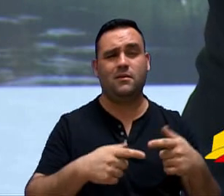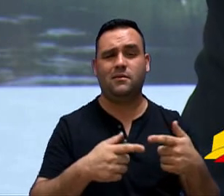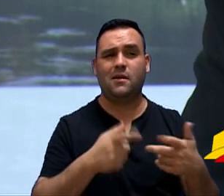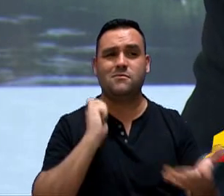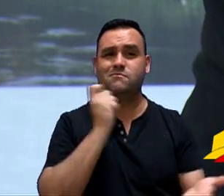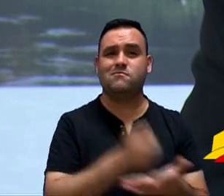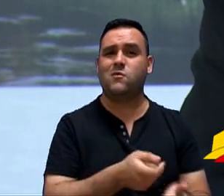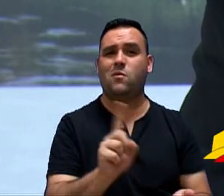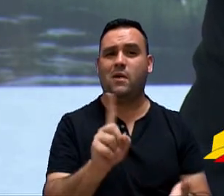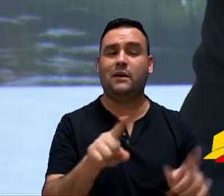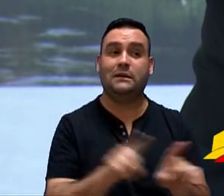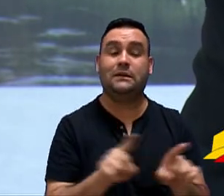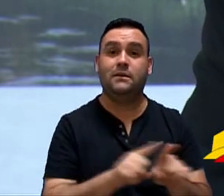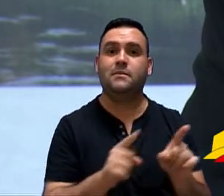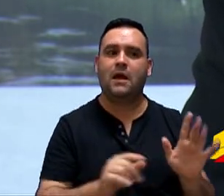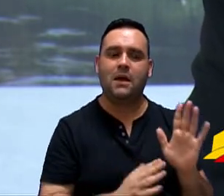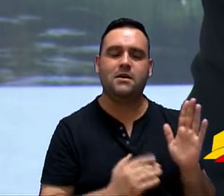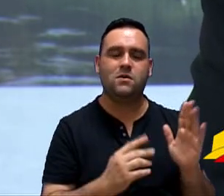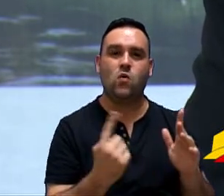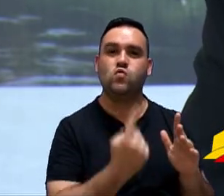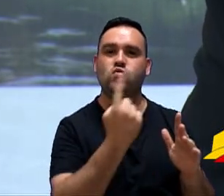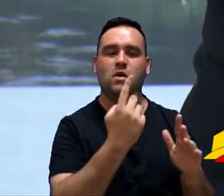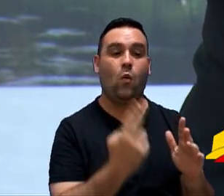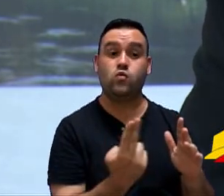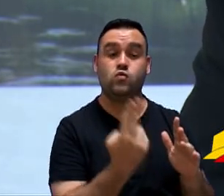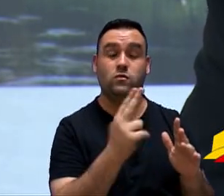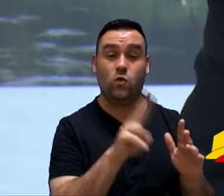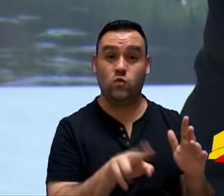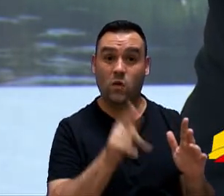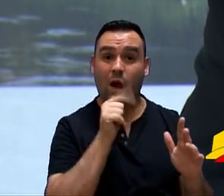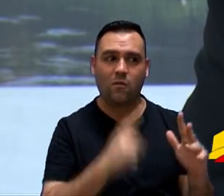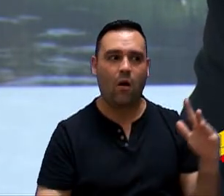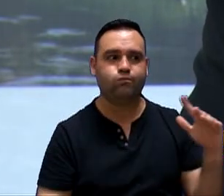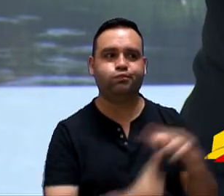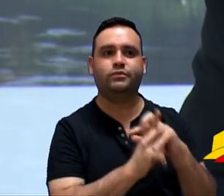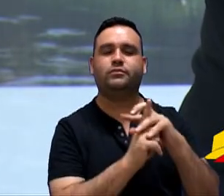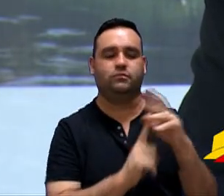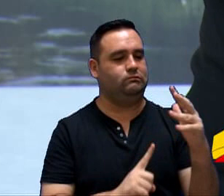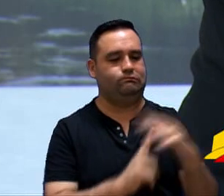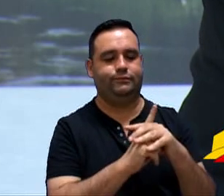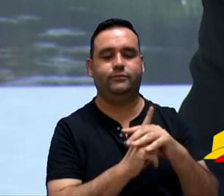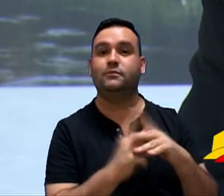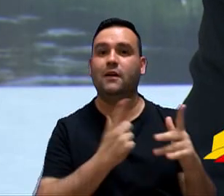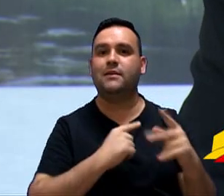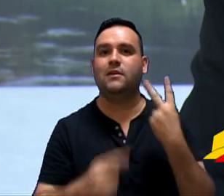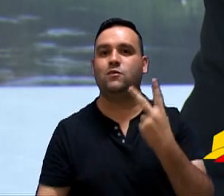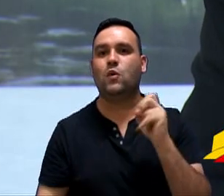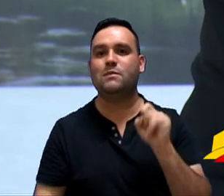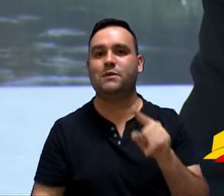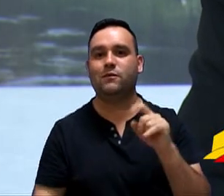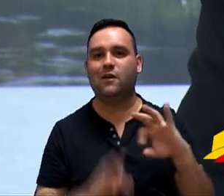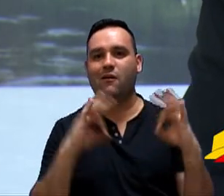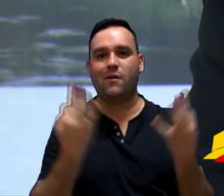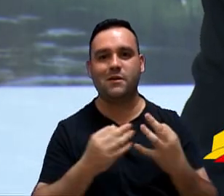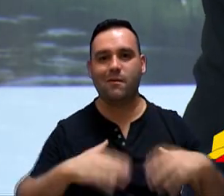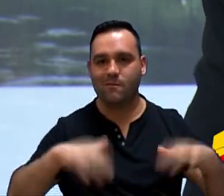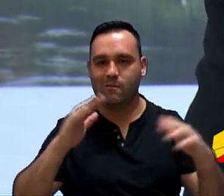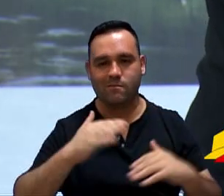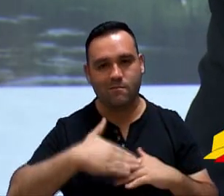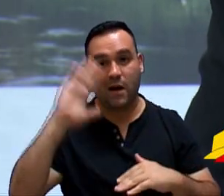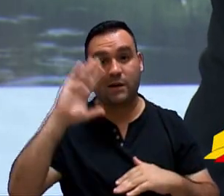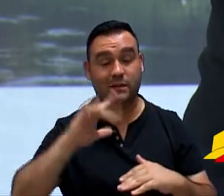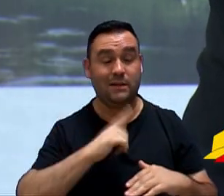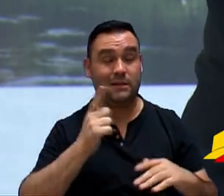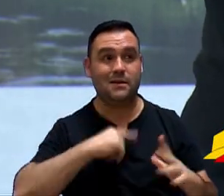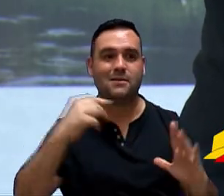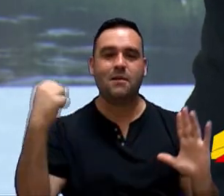não pagam e têm um consumo exagerado, o que representa aproximadamente 2 mil famílias. Os dois casos